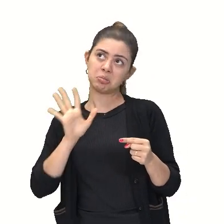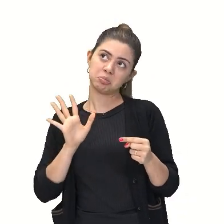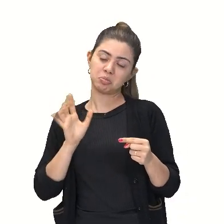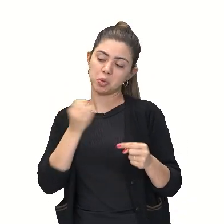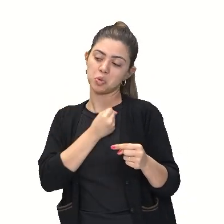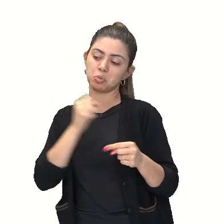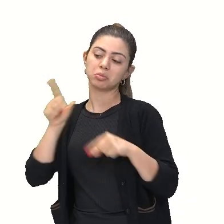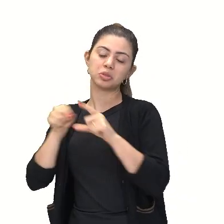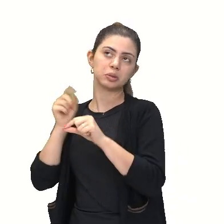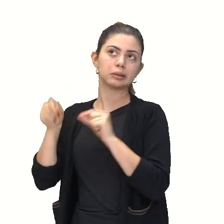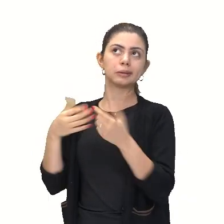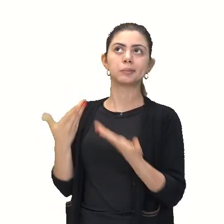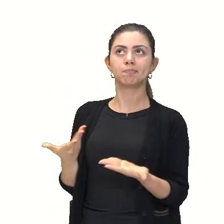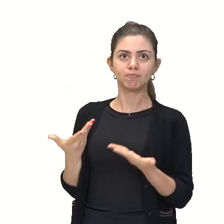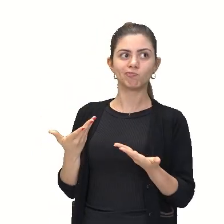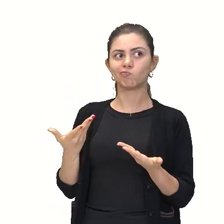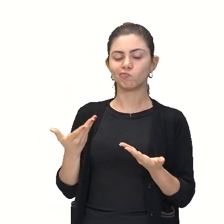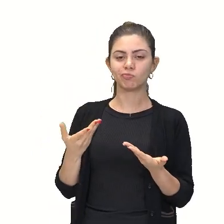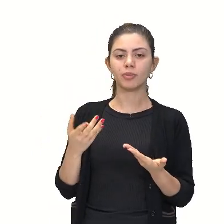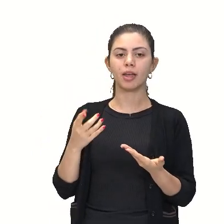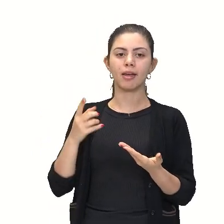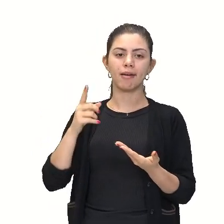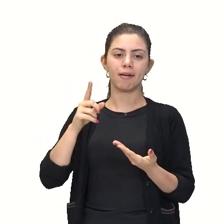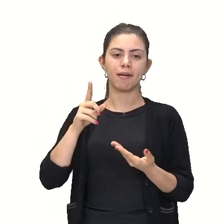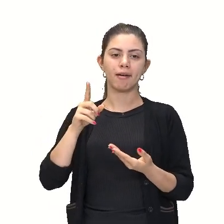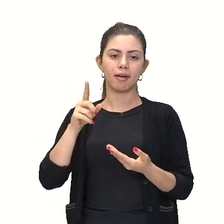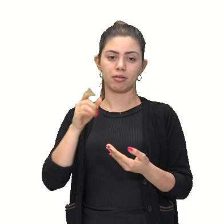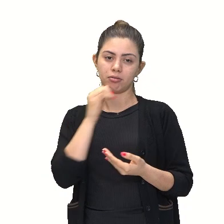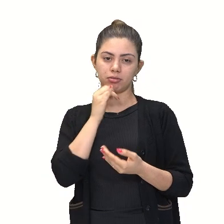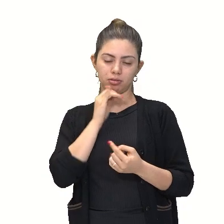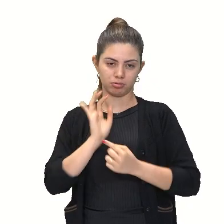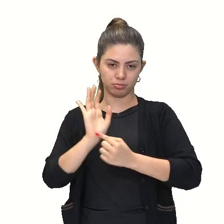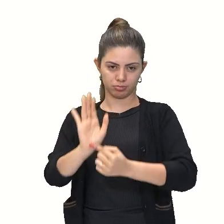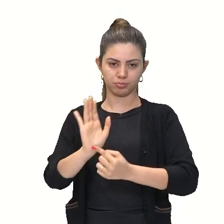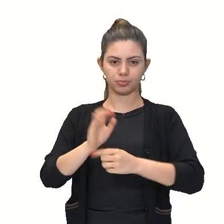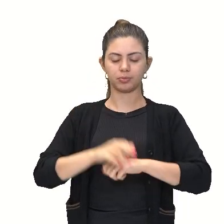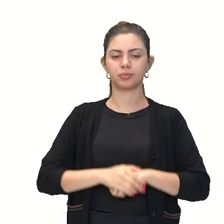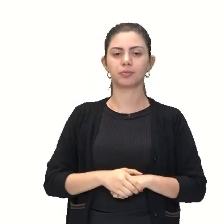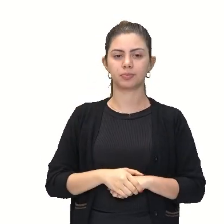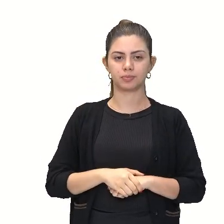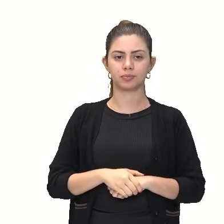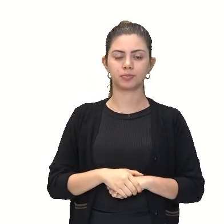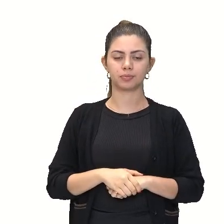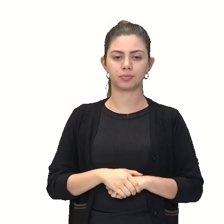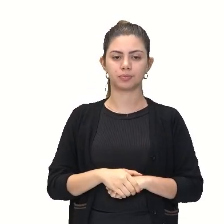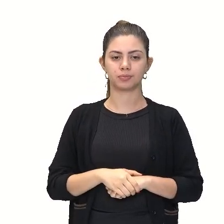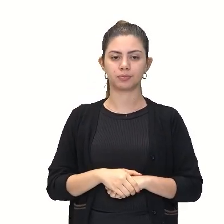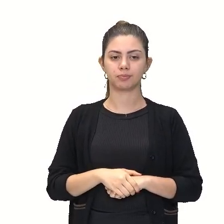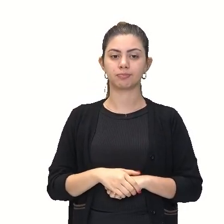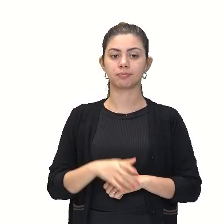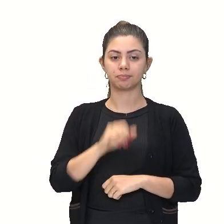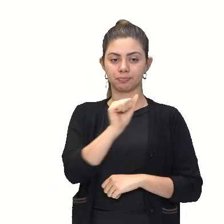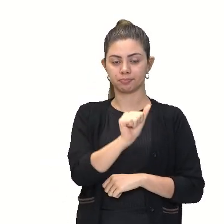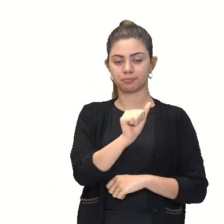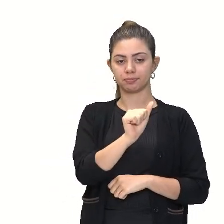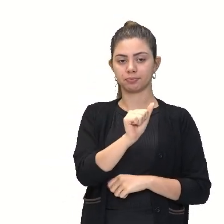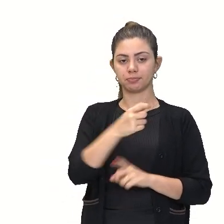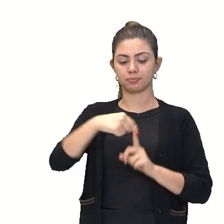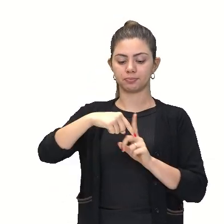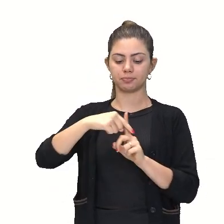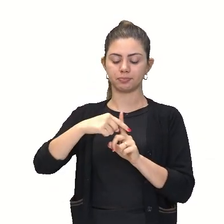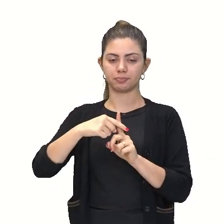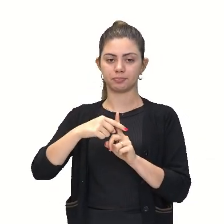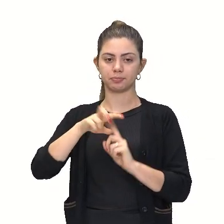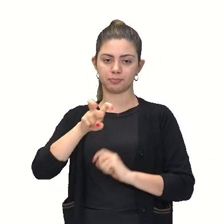né? Exemplo, digamos, a parte. Olha lá o exemplo. Eu tenho A mais 5.